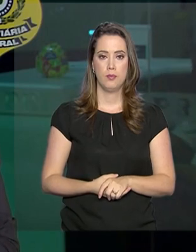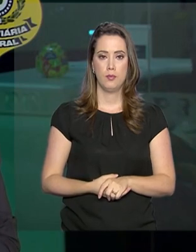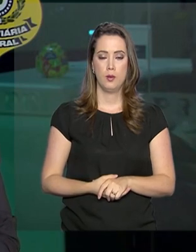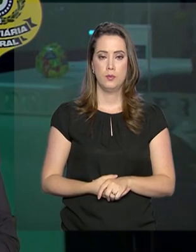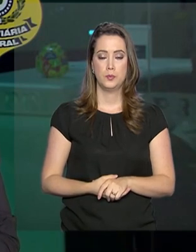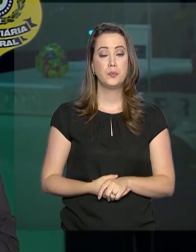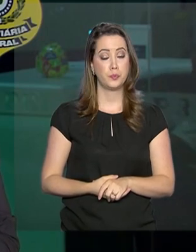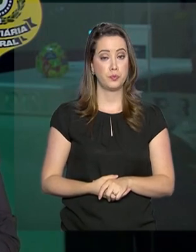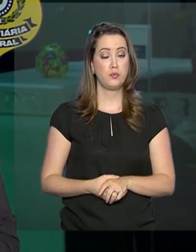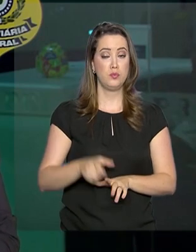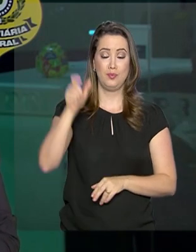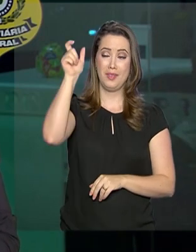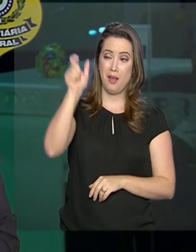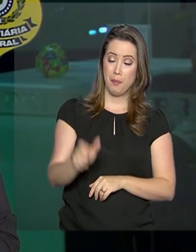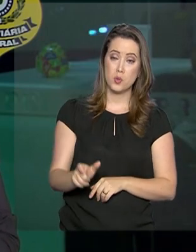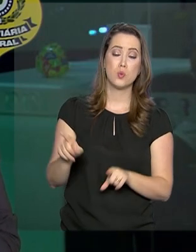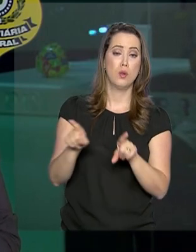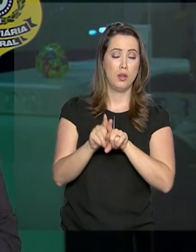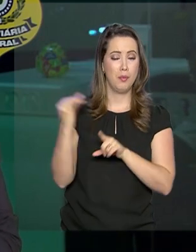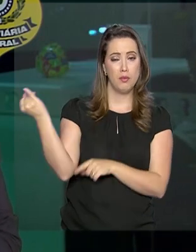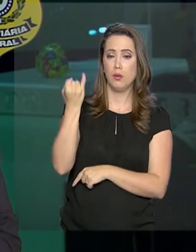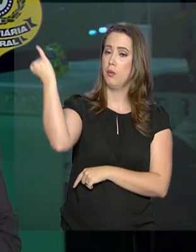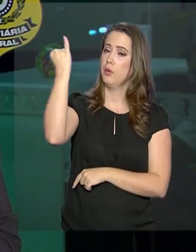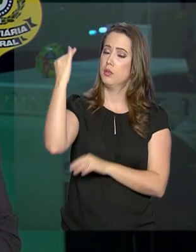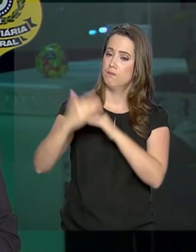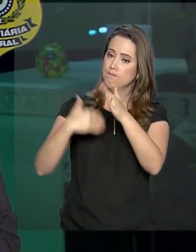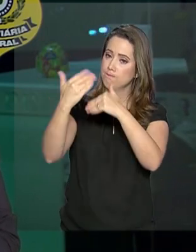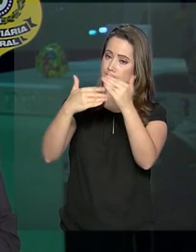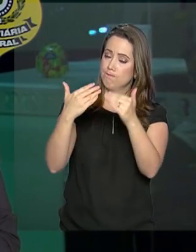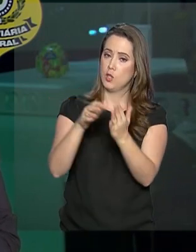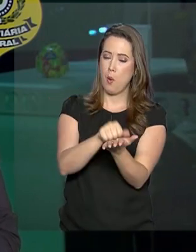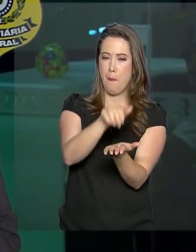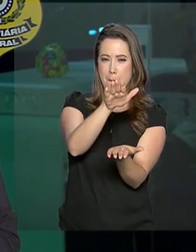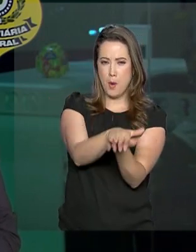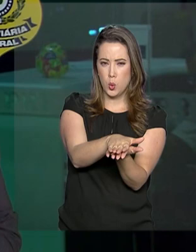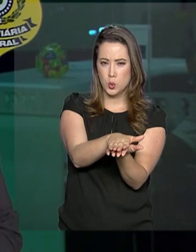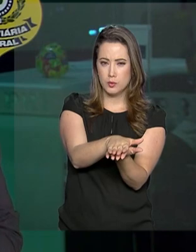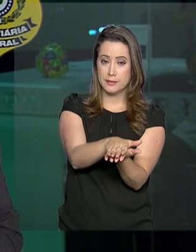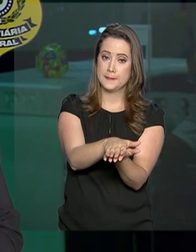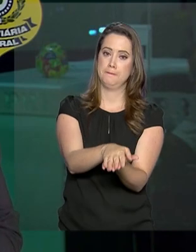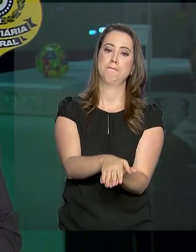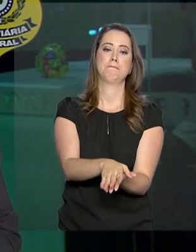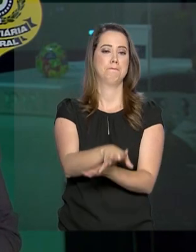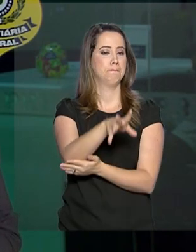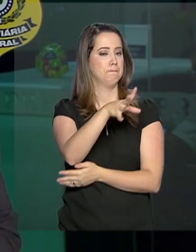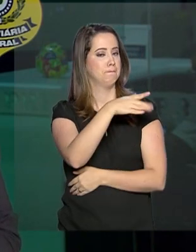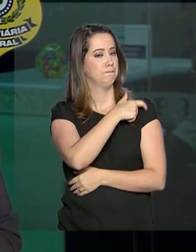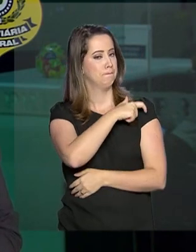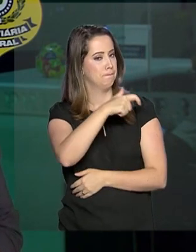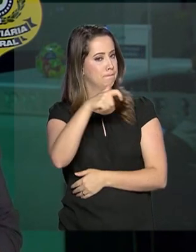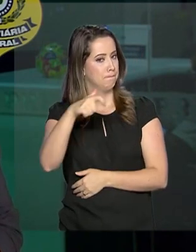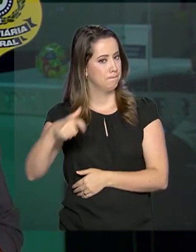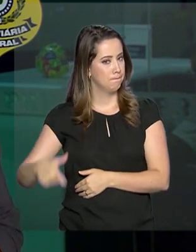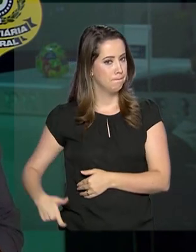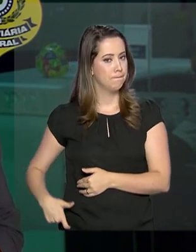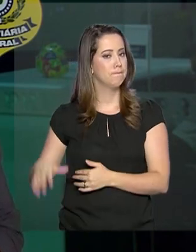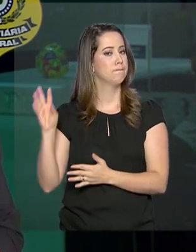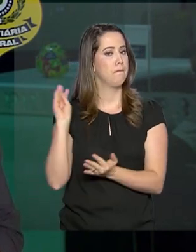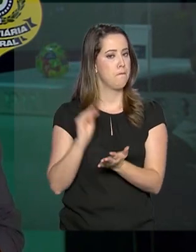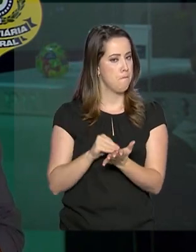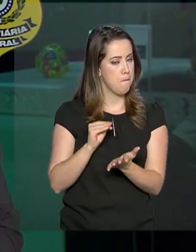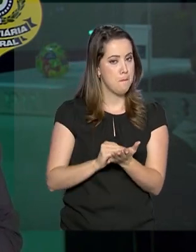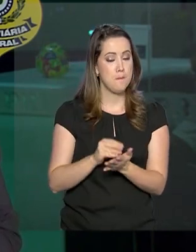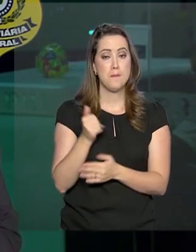O porta-voz também destacou o aumento no número de multas pela falta do uso do cinto de segurança. Mais de